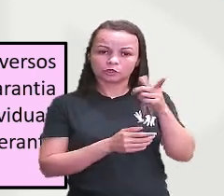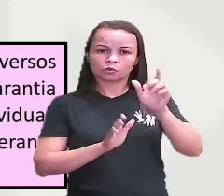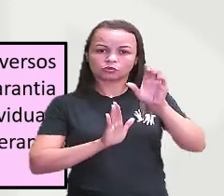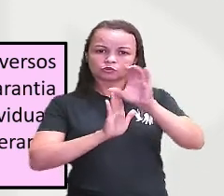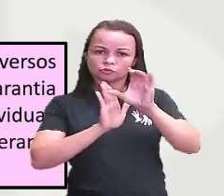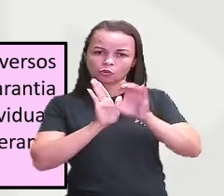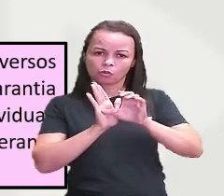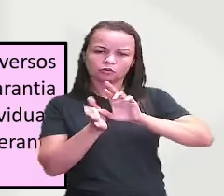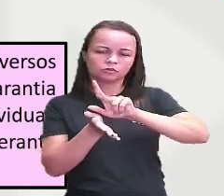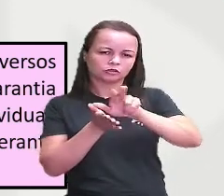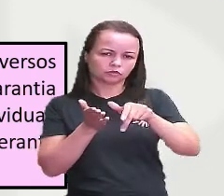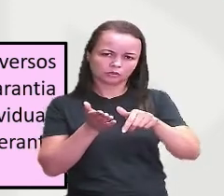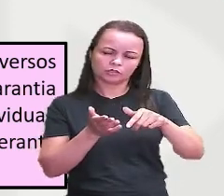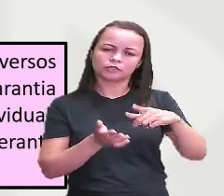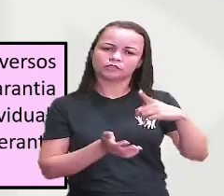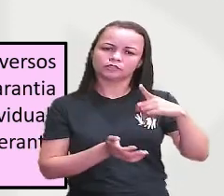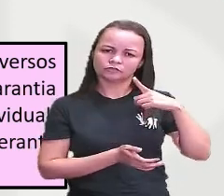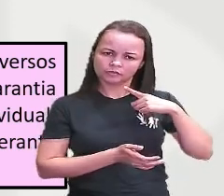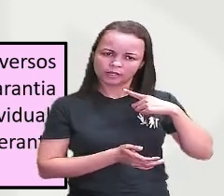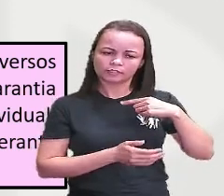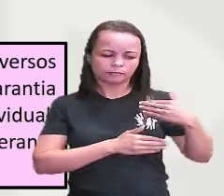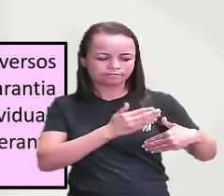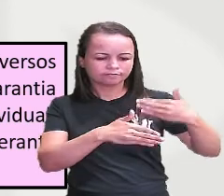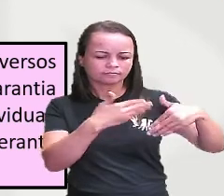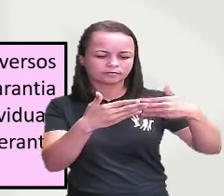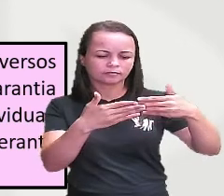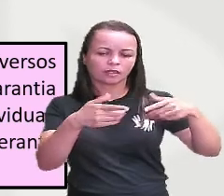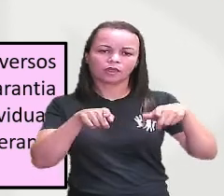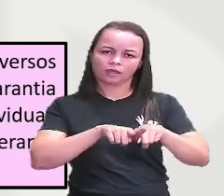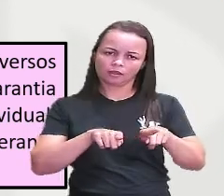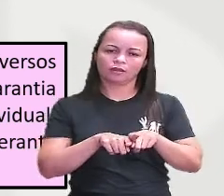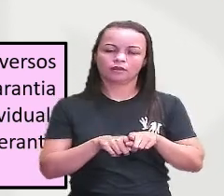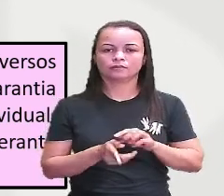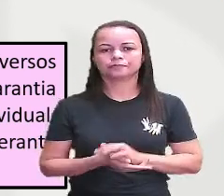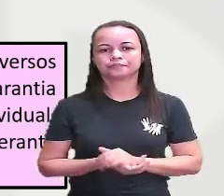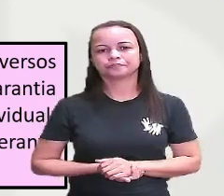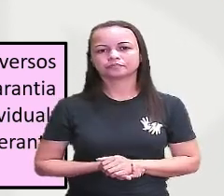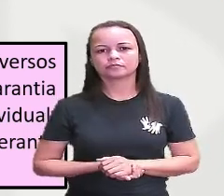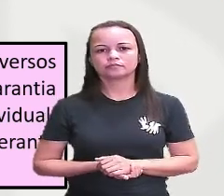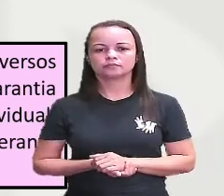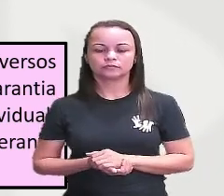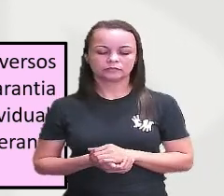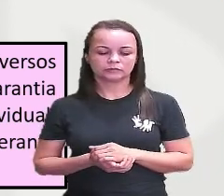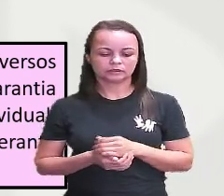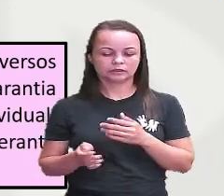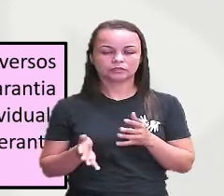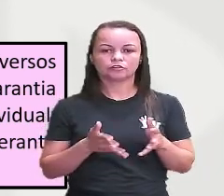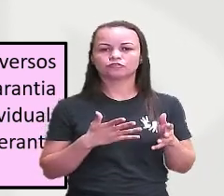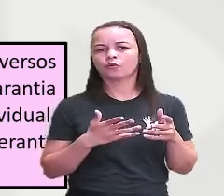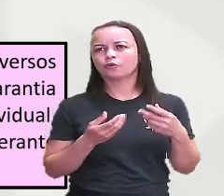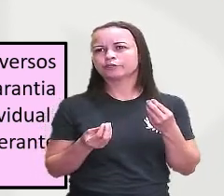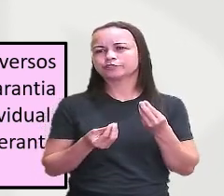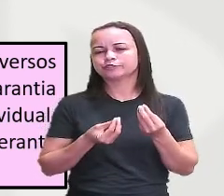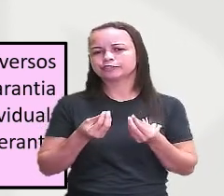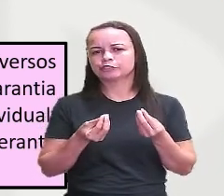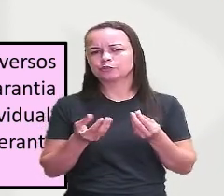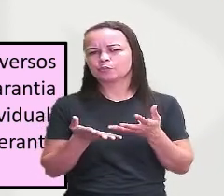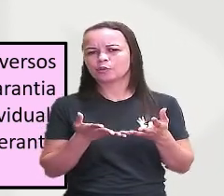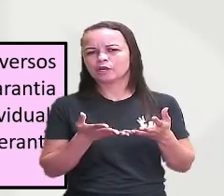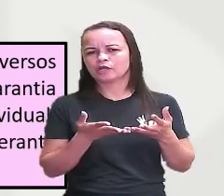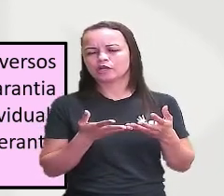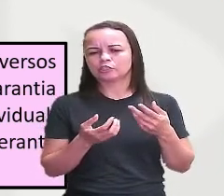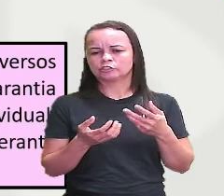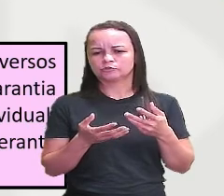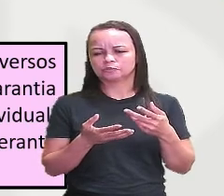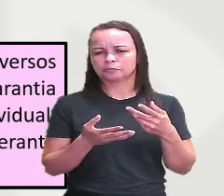passassem a existir ou foi uma espécie de vanguard foi uma espécie